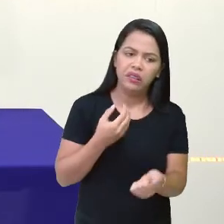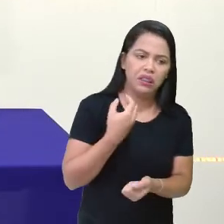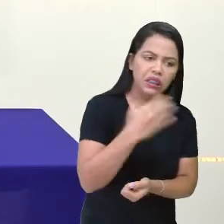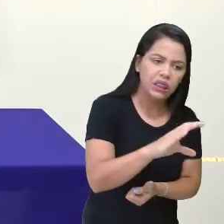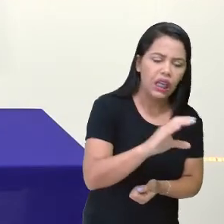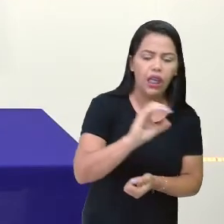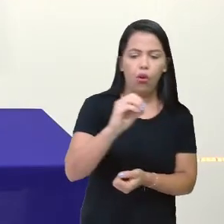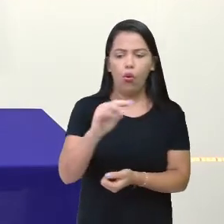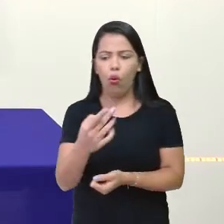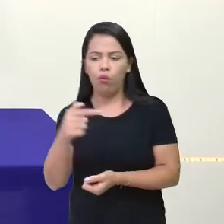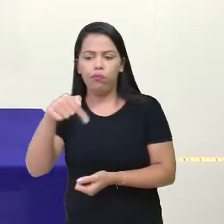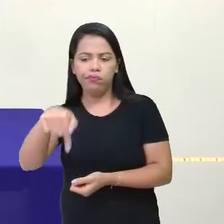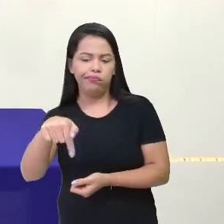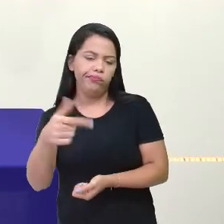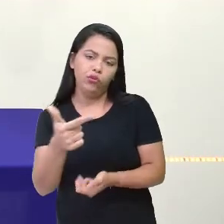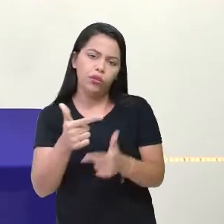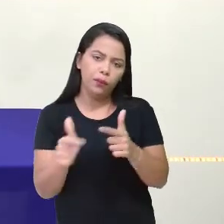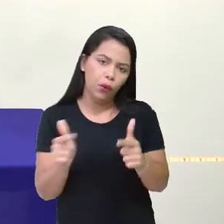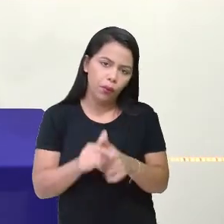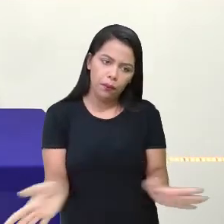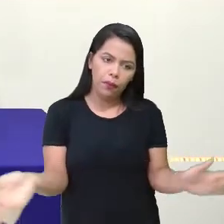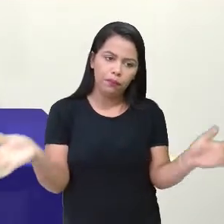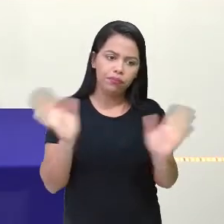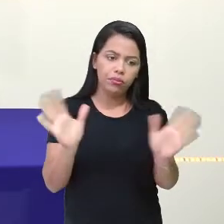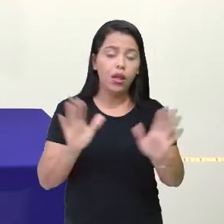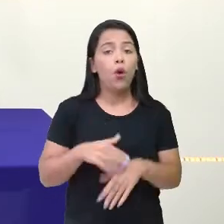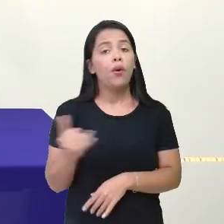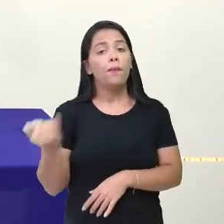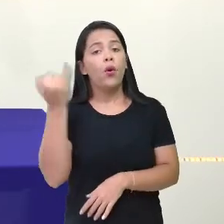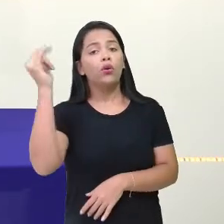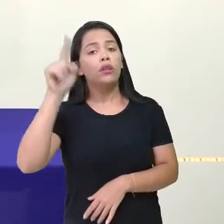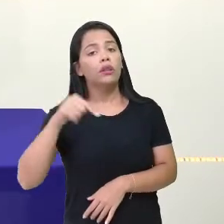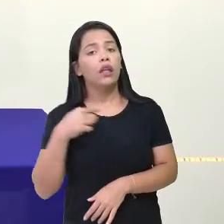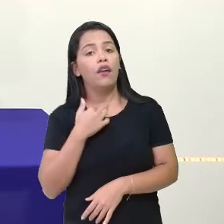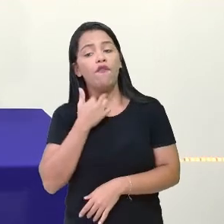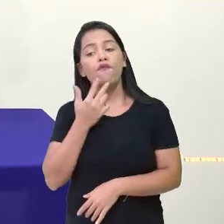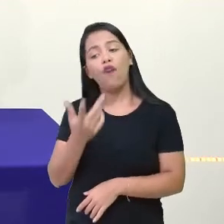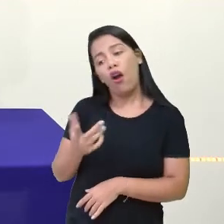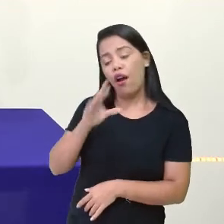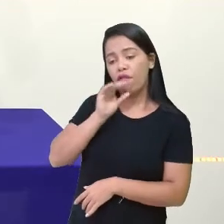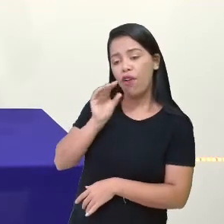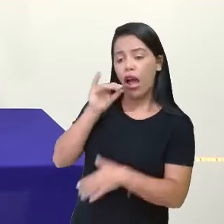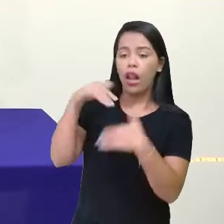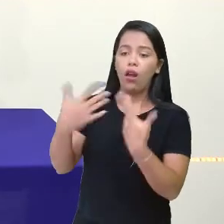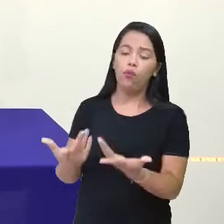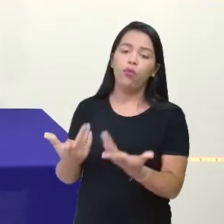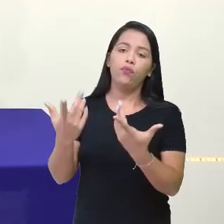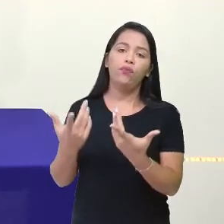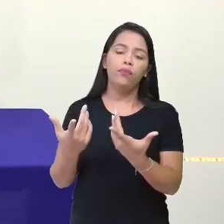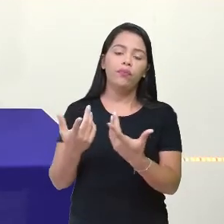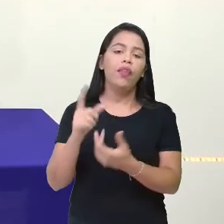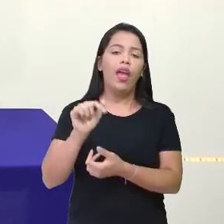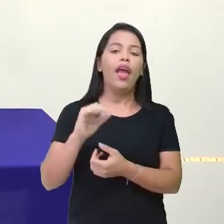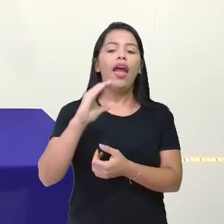escreve com C ou se você escreve com Q, o importante é que a pronúncia dela é Catar, tá bom?